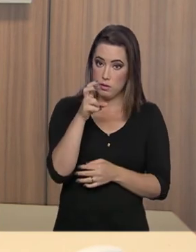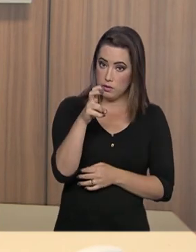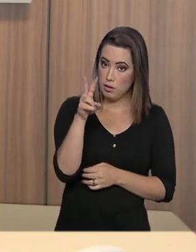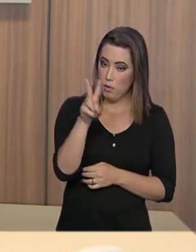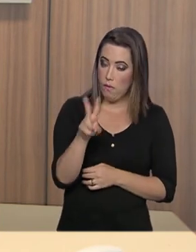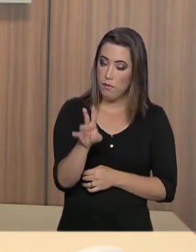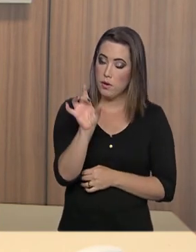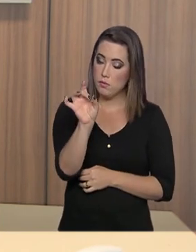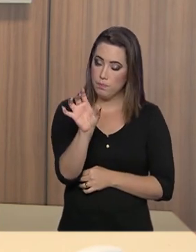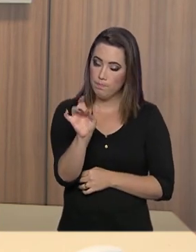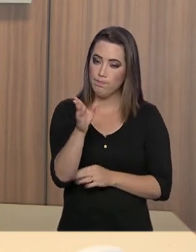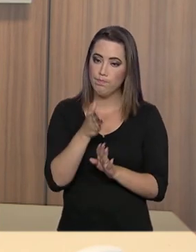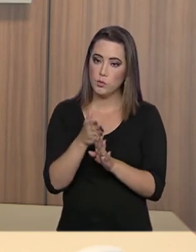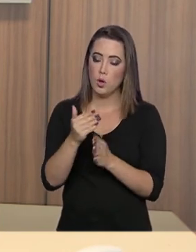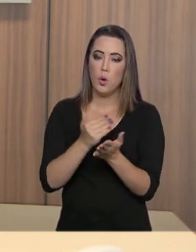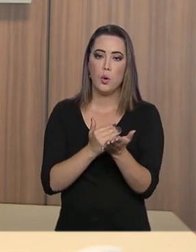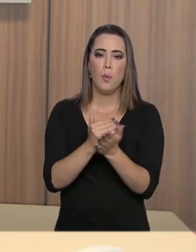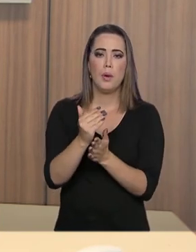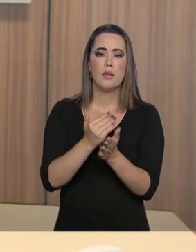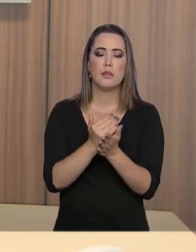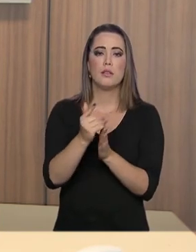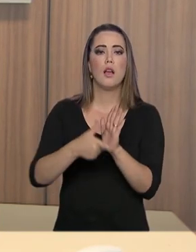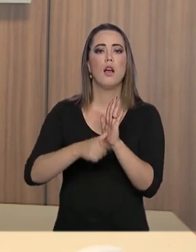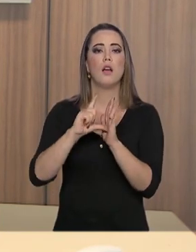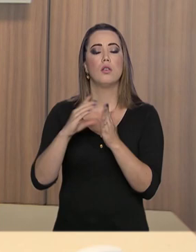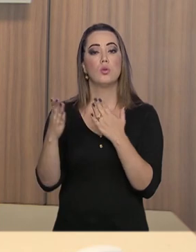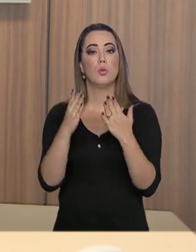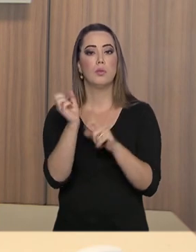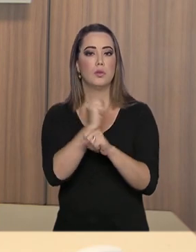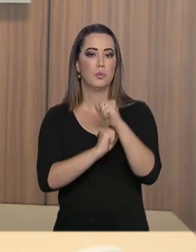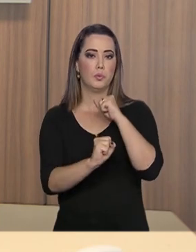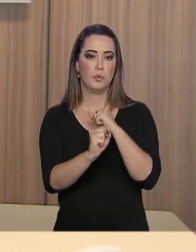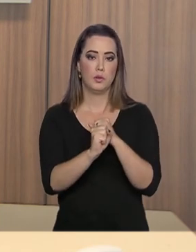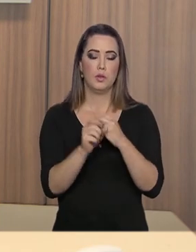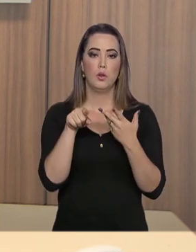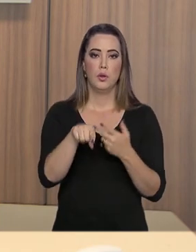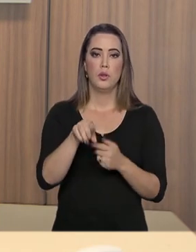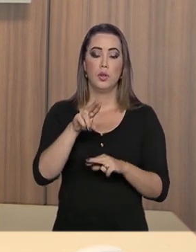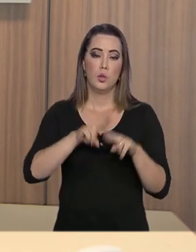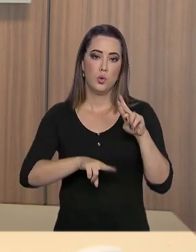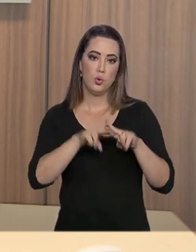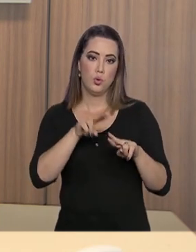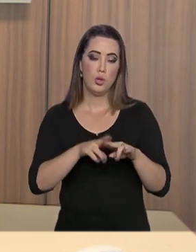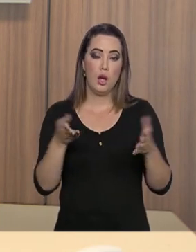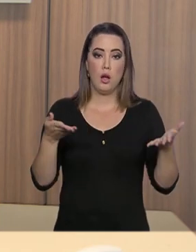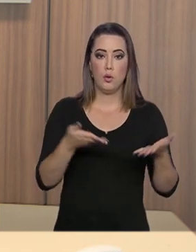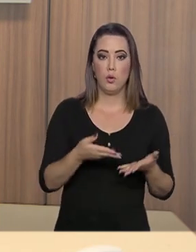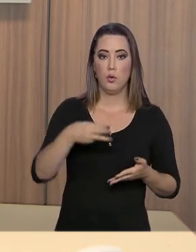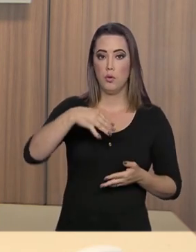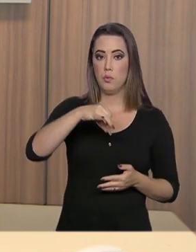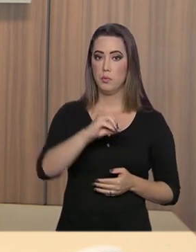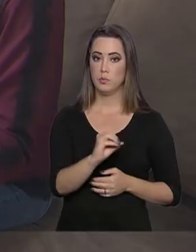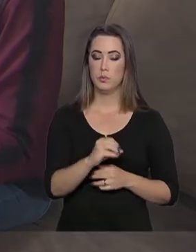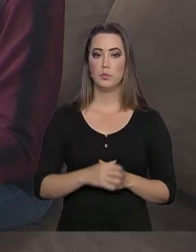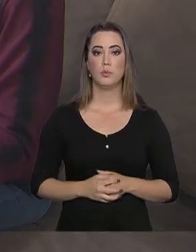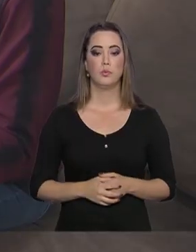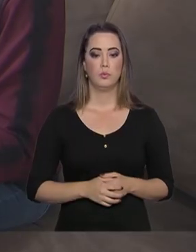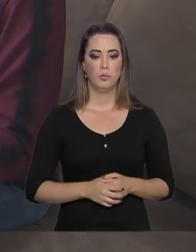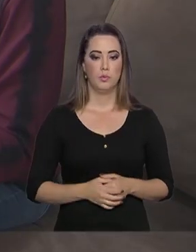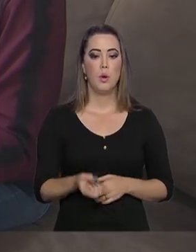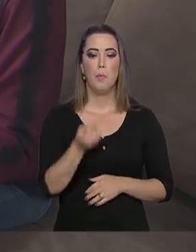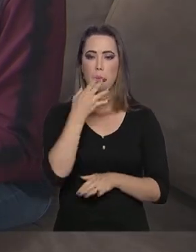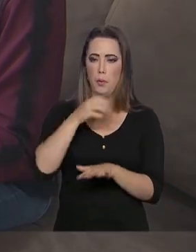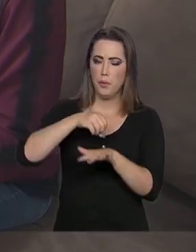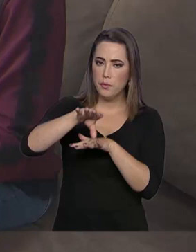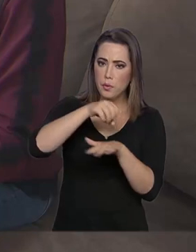E o pagamento começa um pouquinho antes do que no ano passado, que foi em junho e agora vai ser em maio. Boa